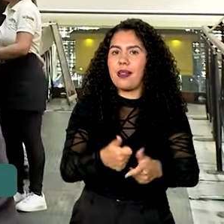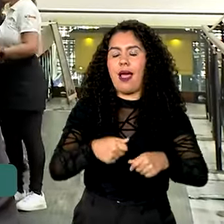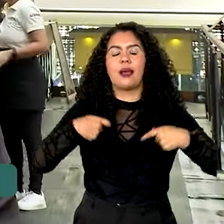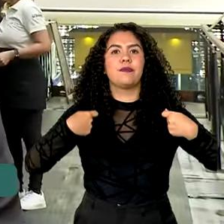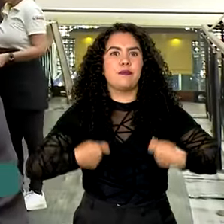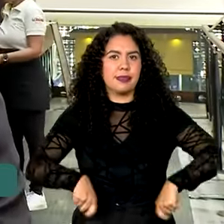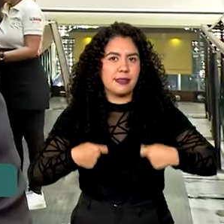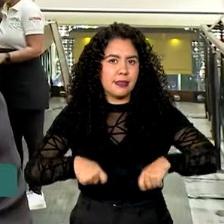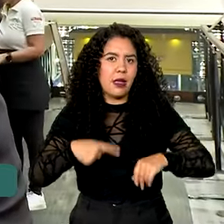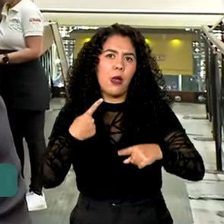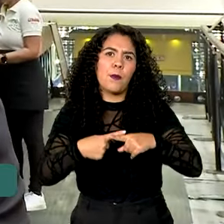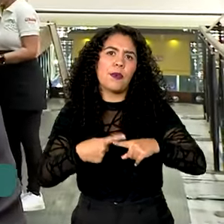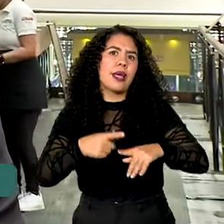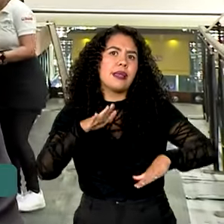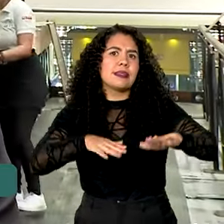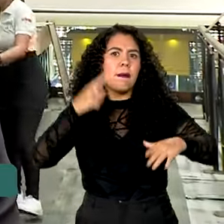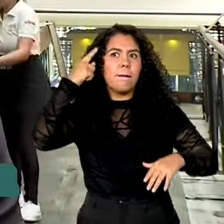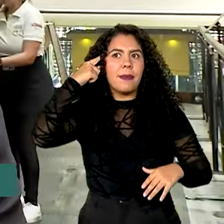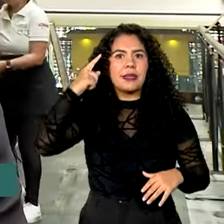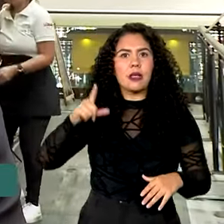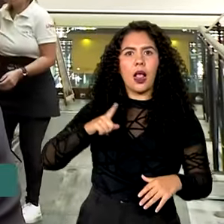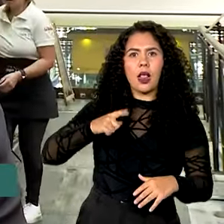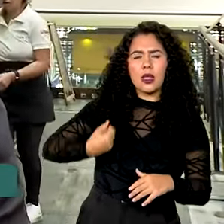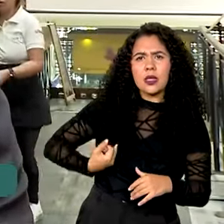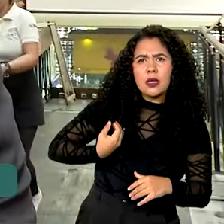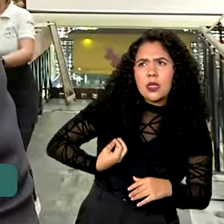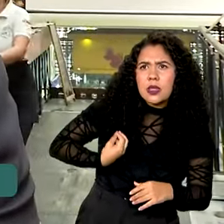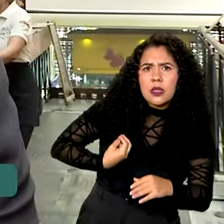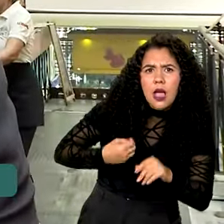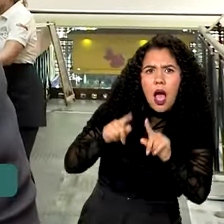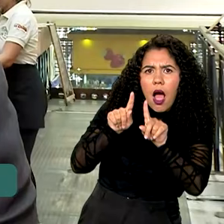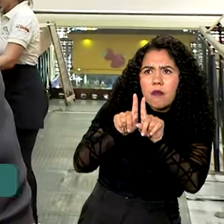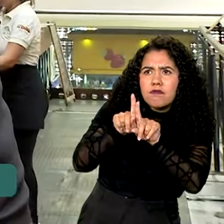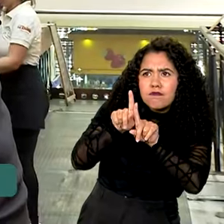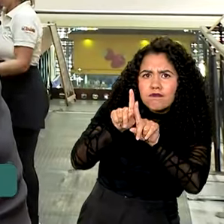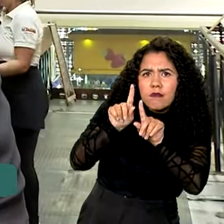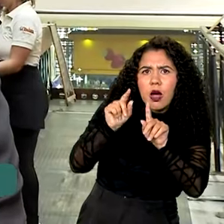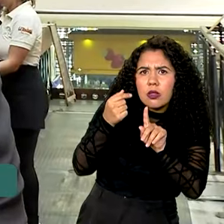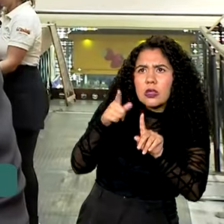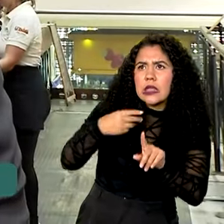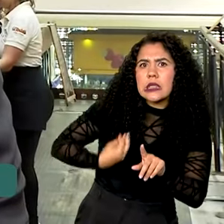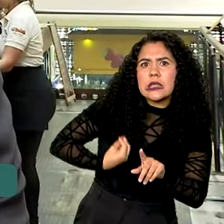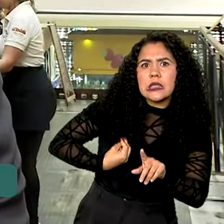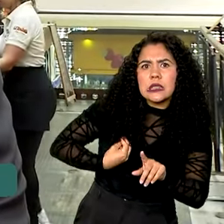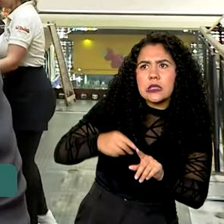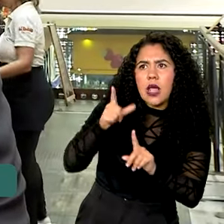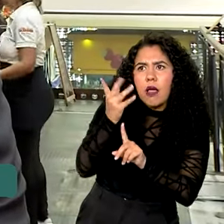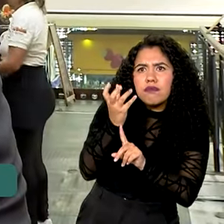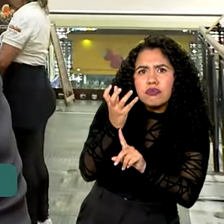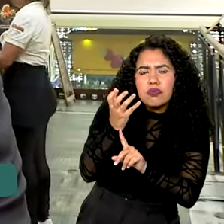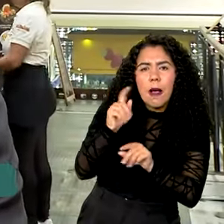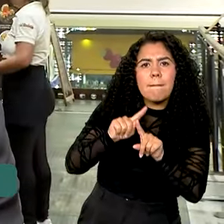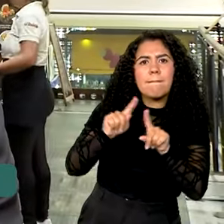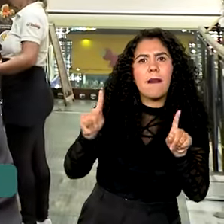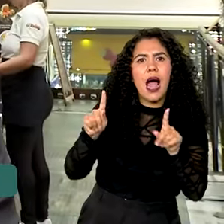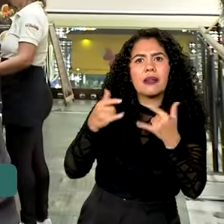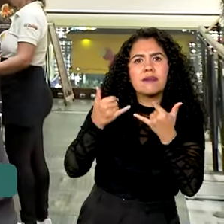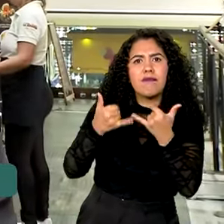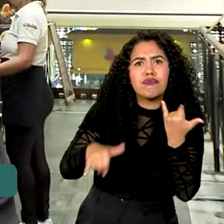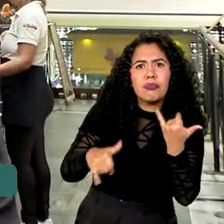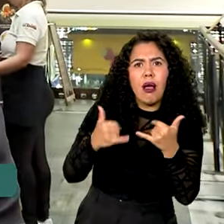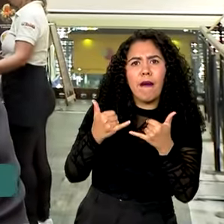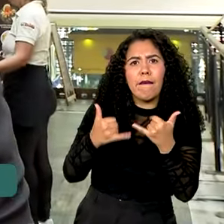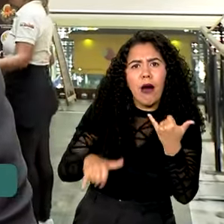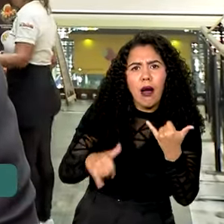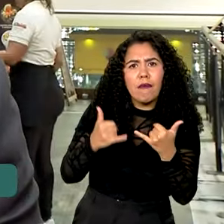muitas vezes a gente acha que não tem sinal, mas tem o sinal, mas está congestionado por terem muitas pessoas usando e a rede tem o dimensionamento daquela quantidade de